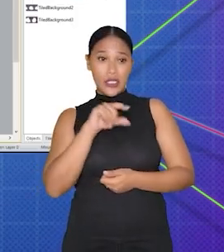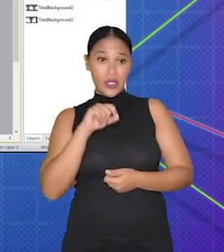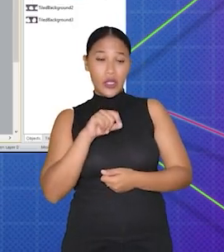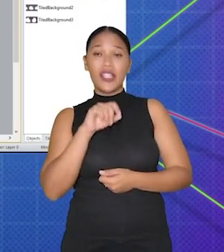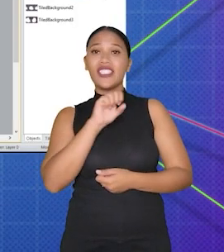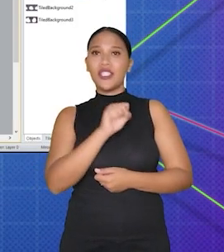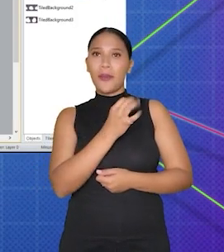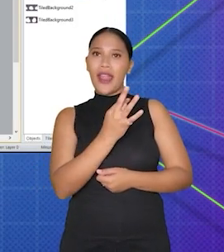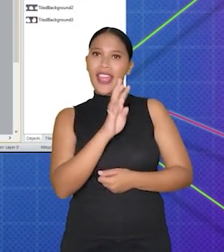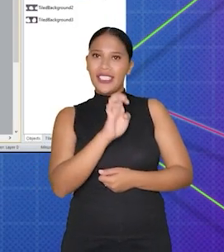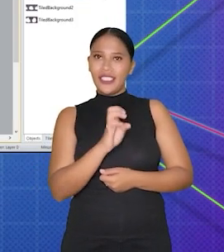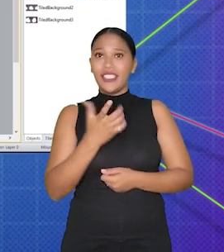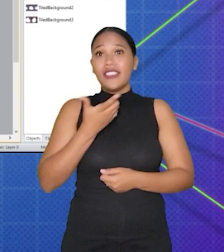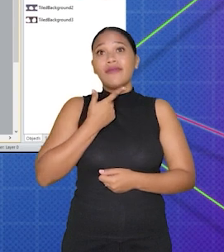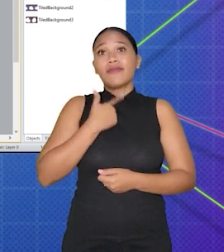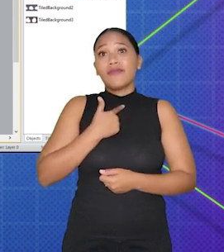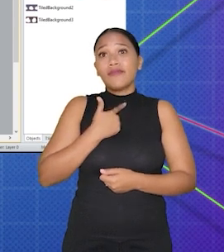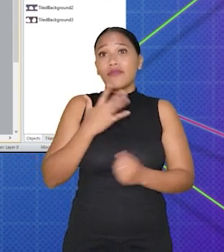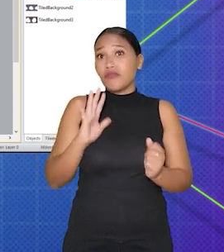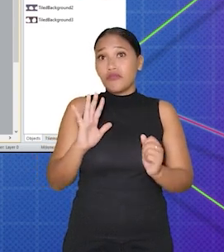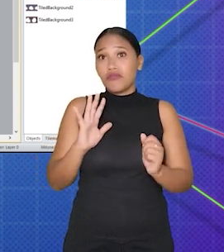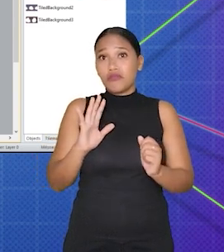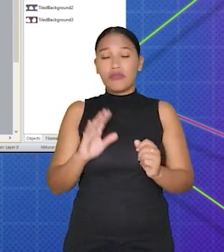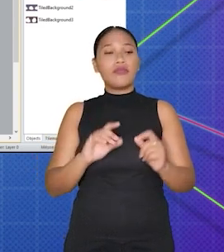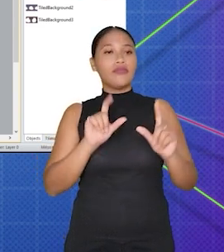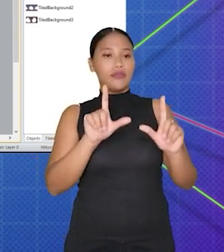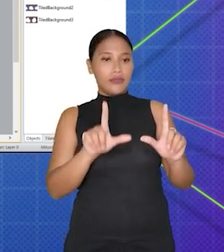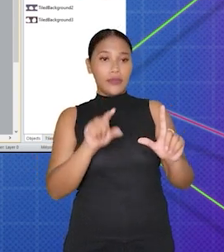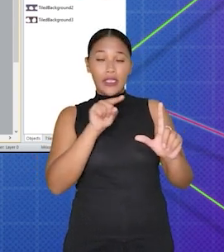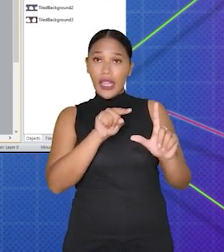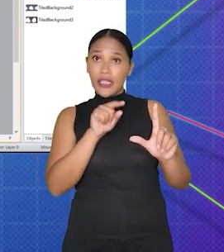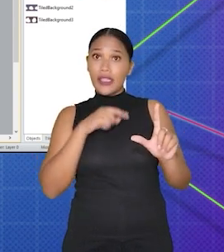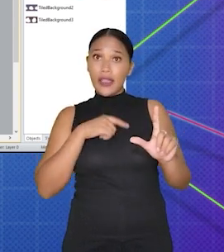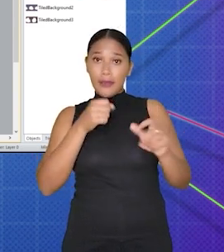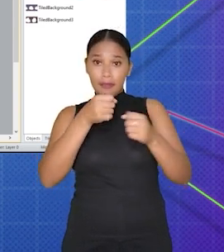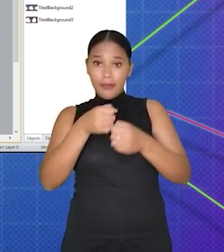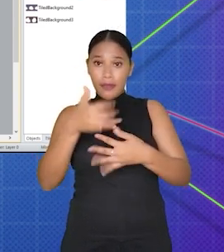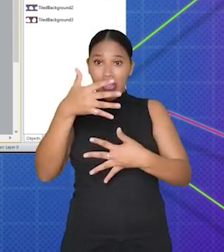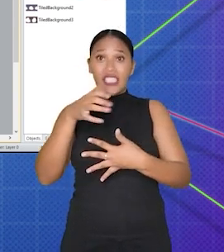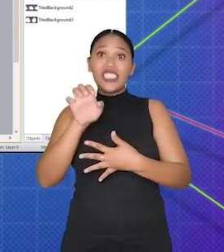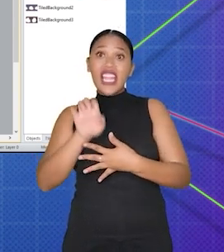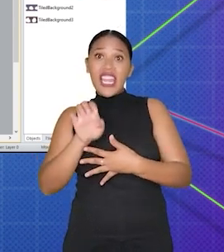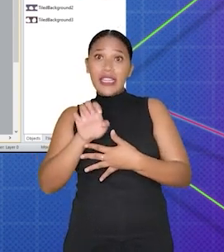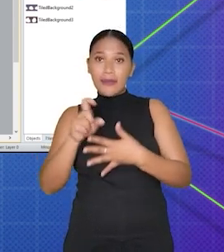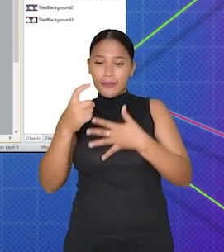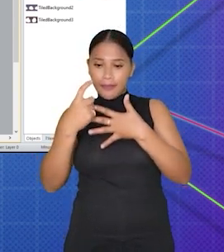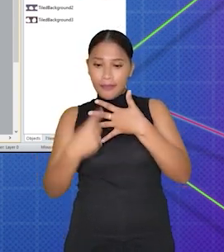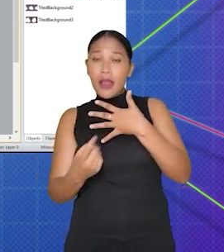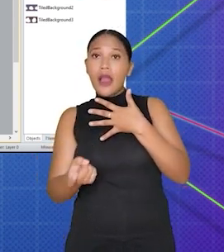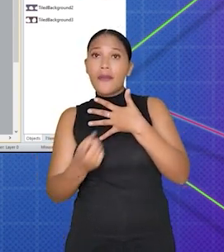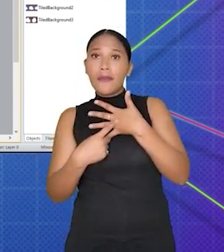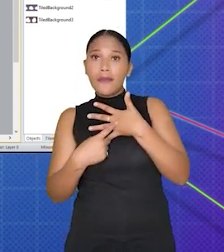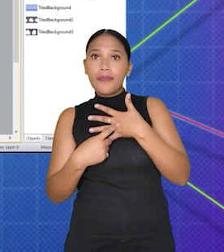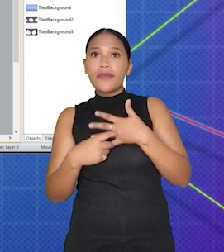Selecione o sprite ao qual deseja adicionar uma caixa de colisão. Na janela de Propriedades, à esquerda da tela, clique em Edit